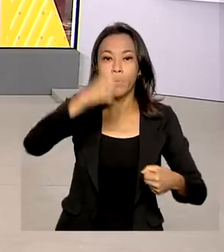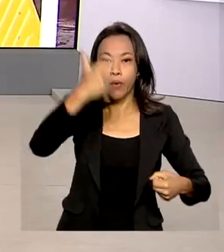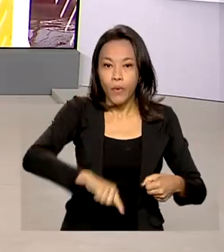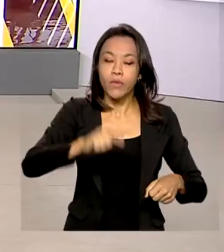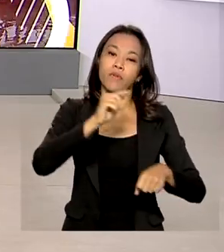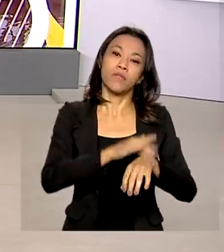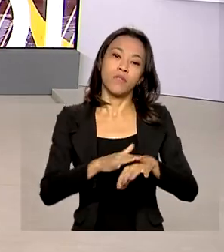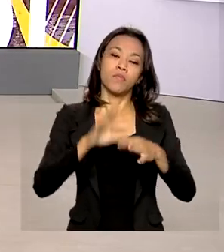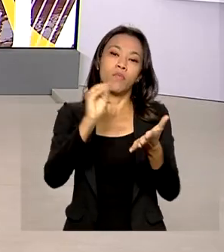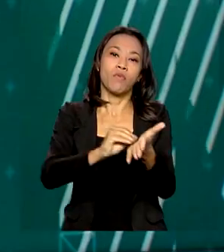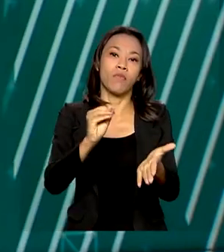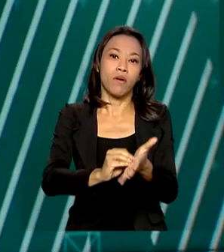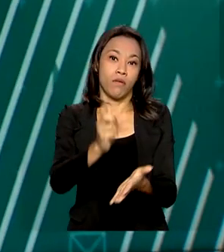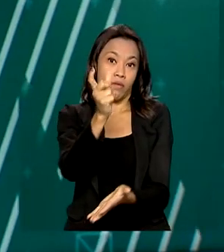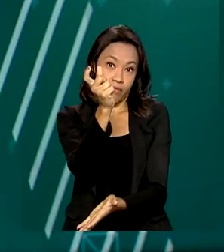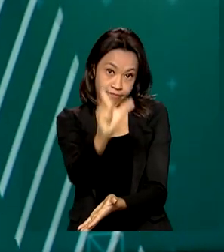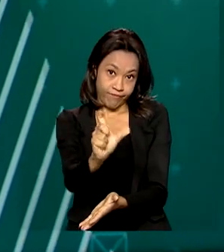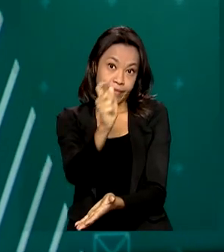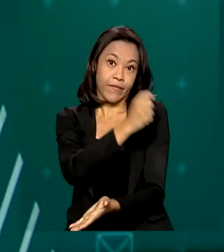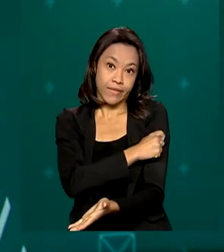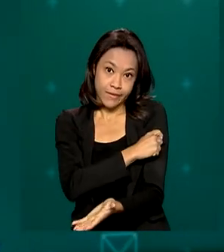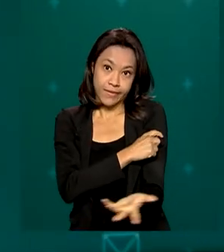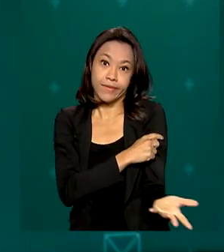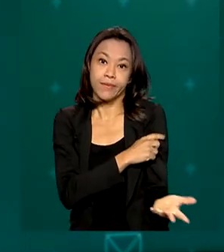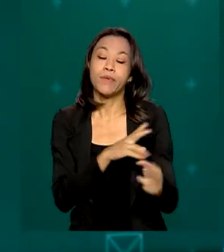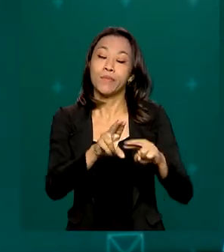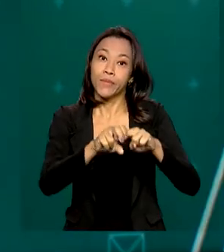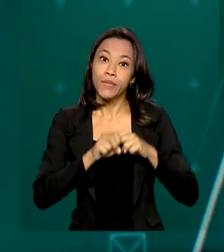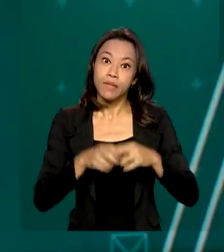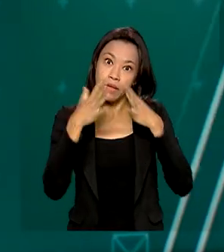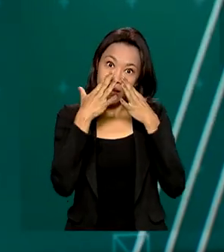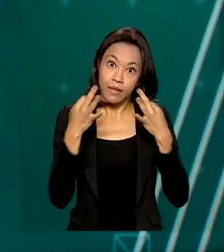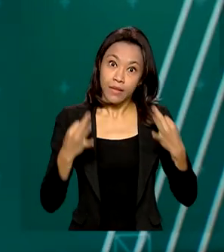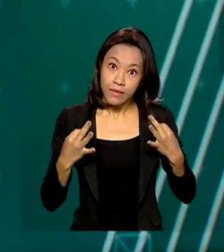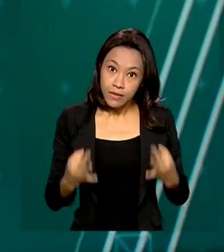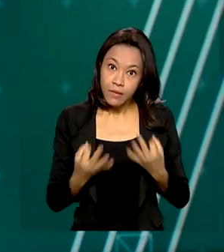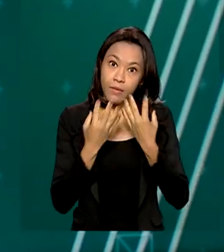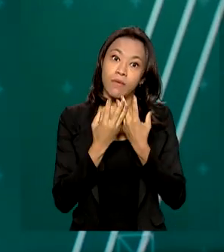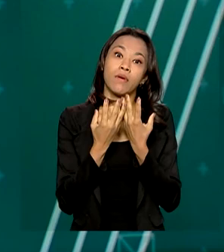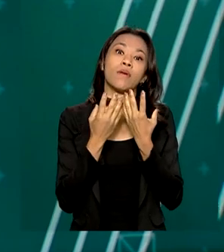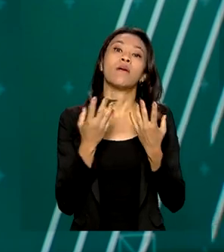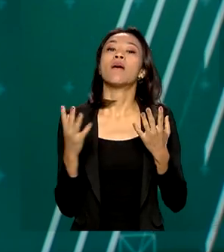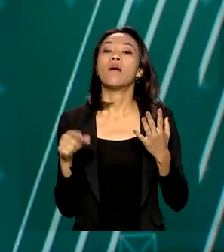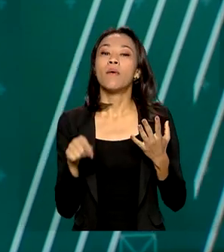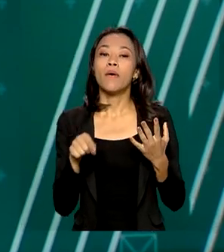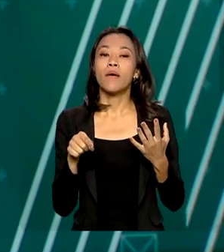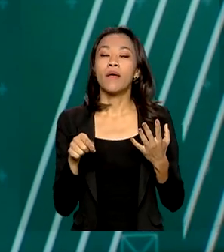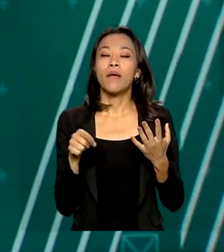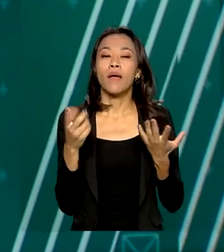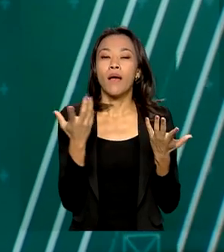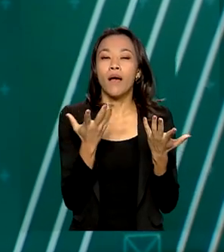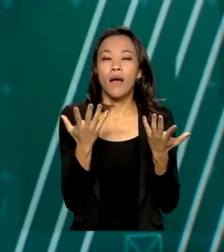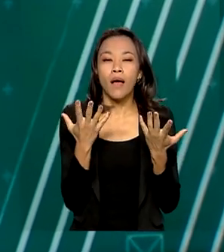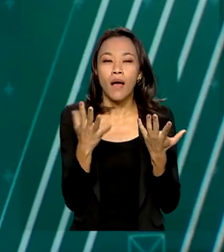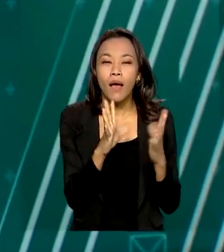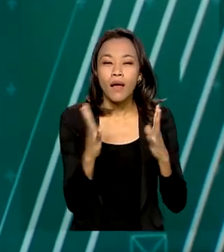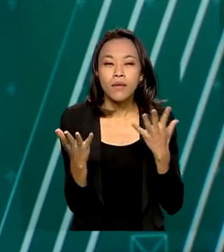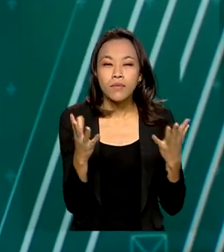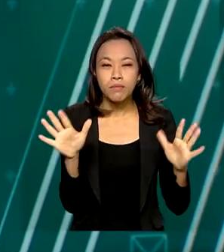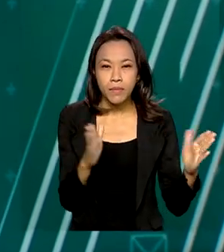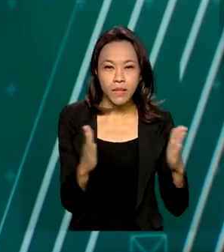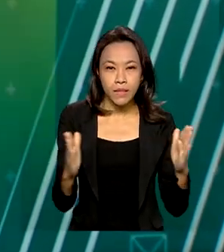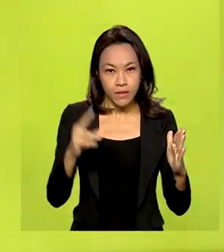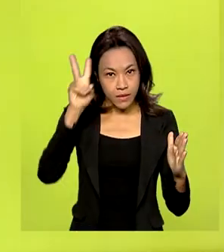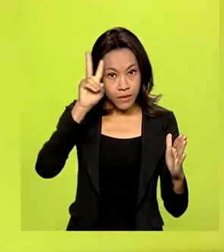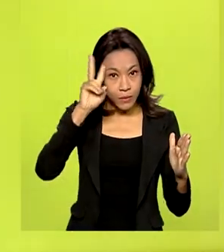baixa cobertura vacinal. Por isso, é preciso ficar atento ao calendário de vacinação. Nesta segunda-feira, o Ministério da Saúde lançou